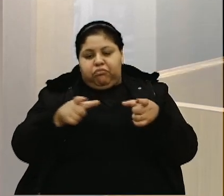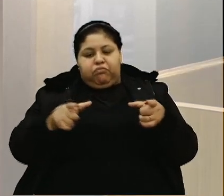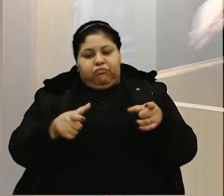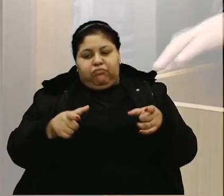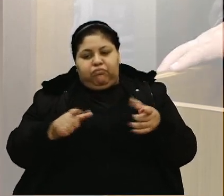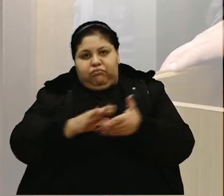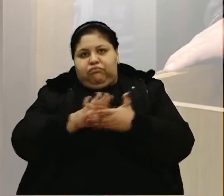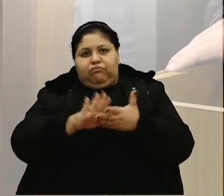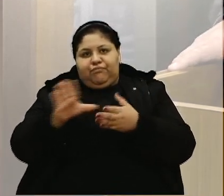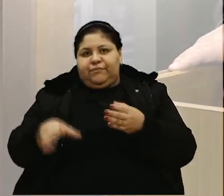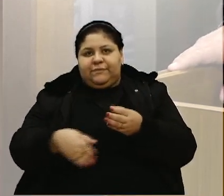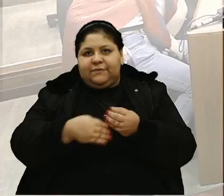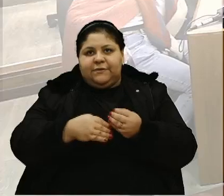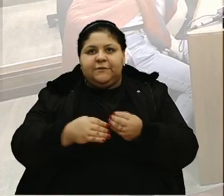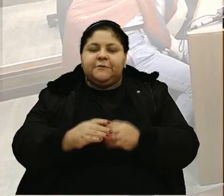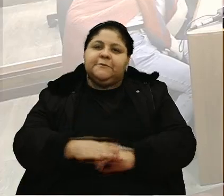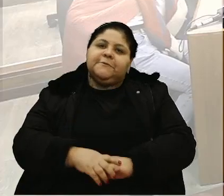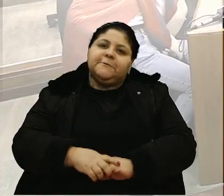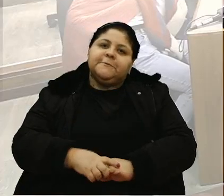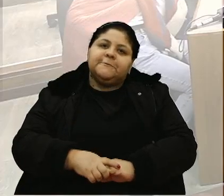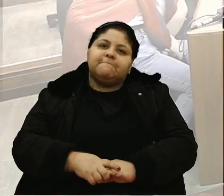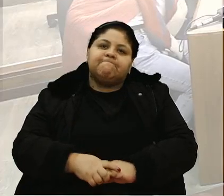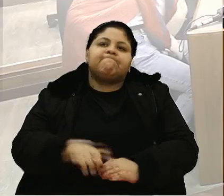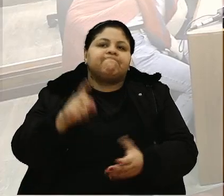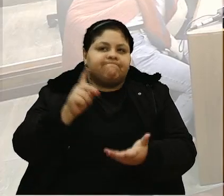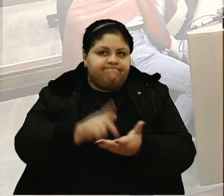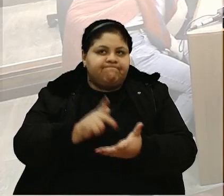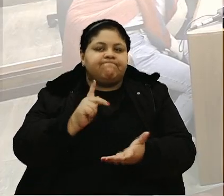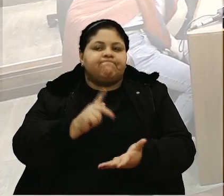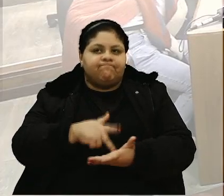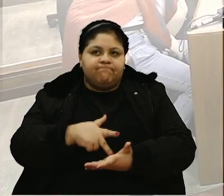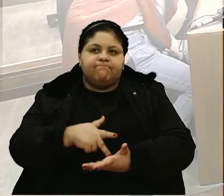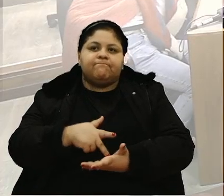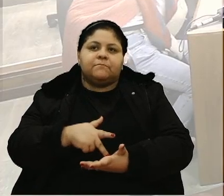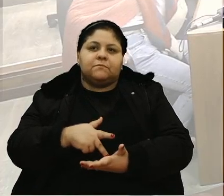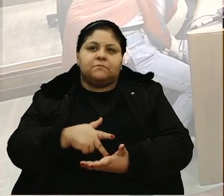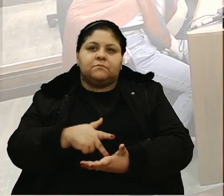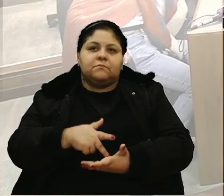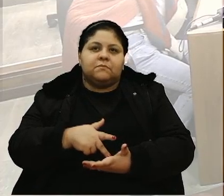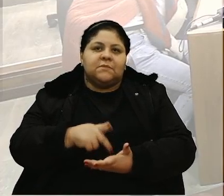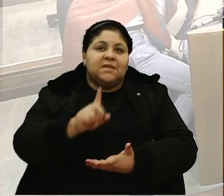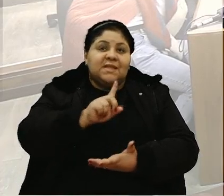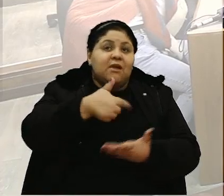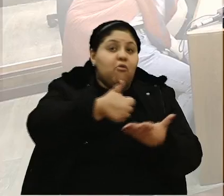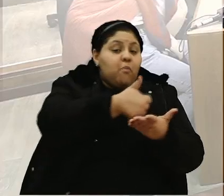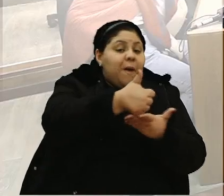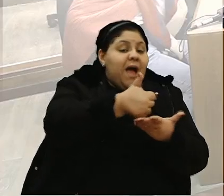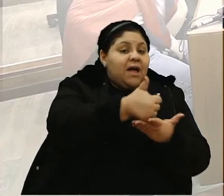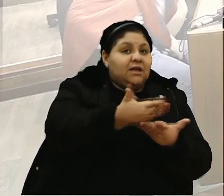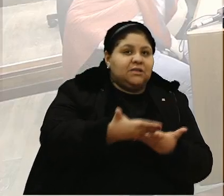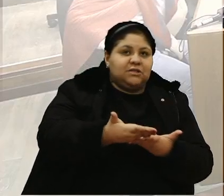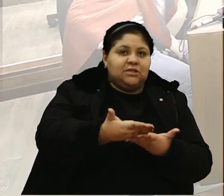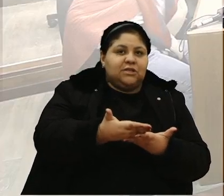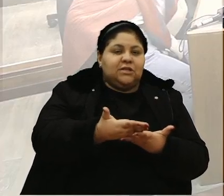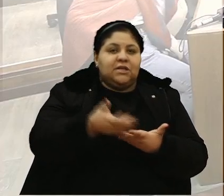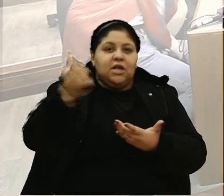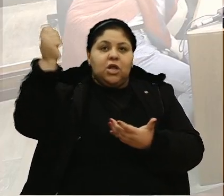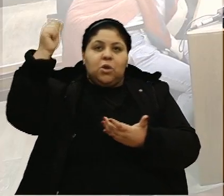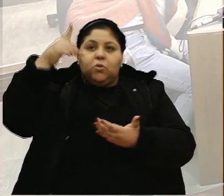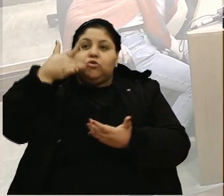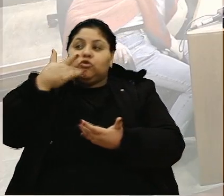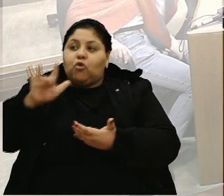Seu a parte, vereador Luz. Obrigado, vereador Renato. De fato, né? Nem feijão com arroz, nem luz cor e flor